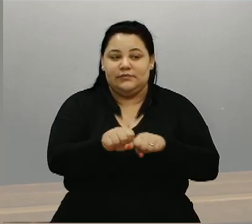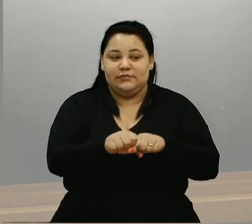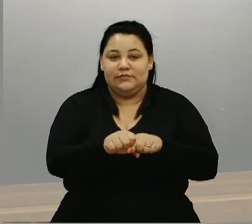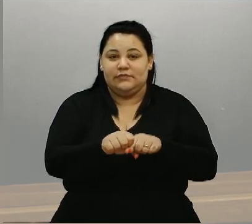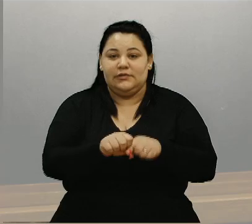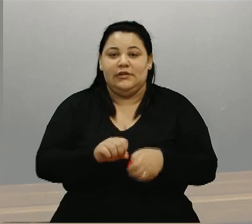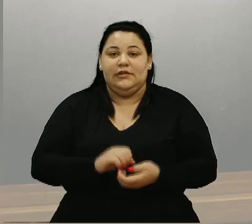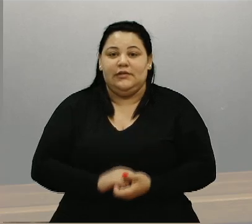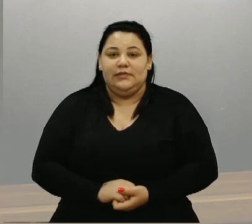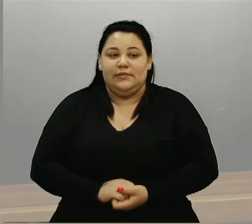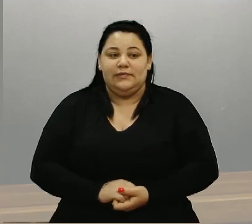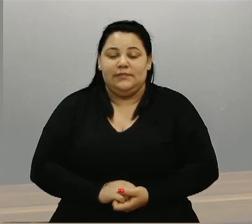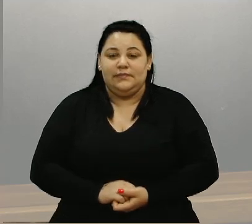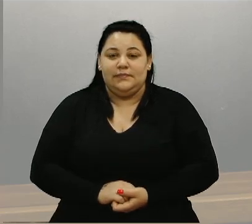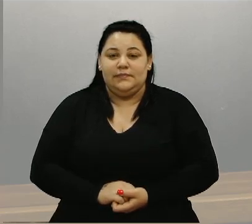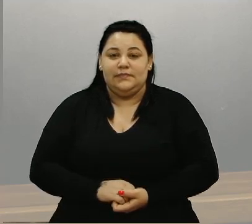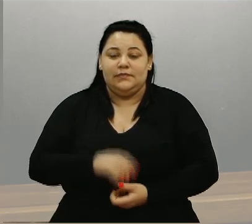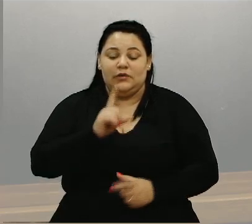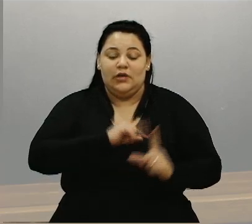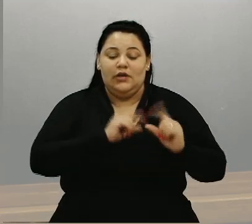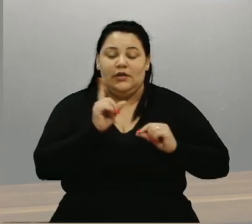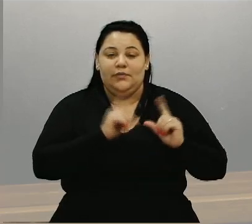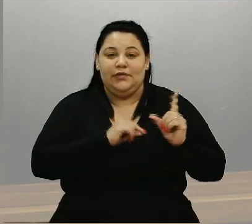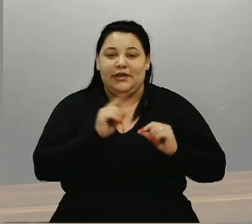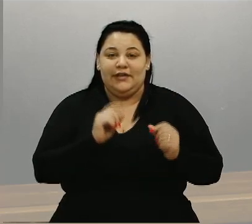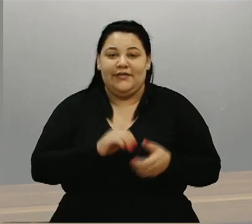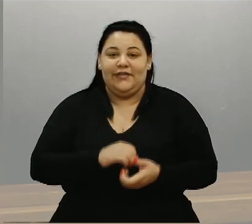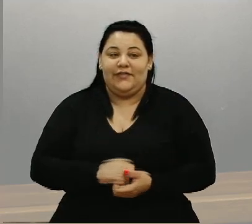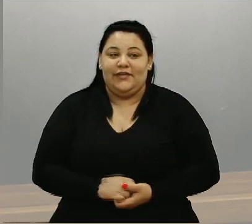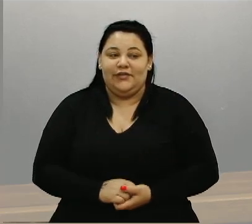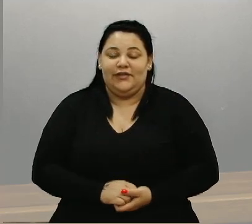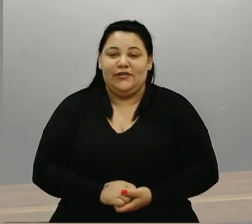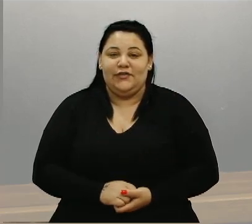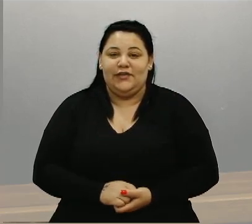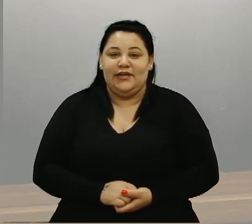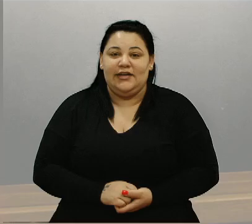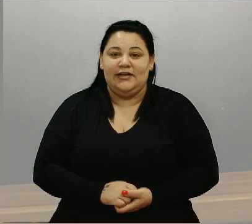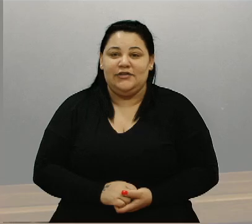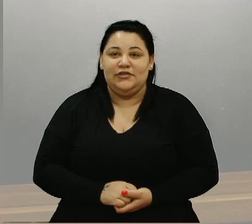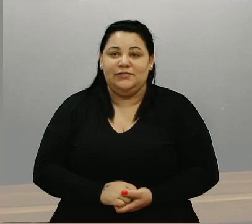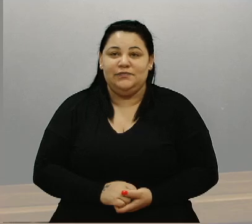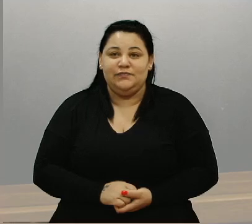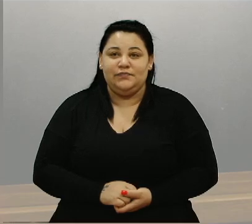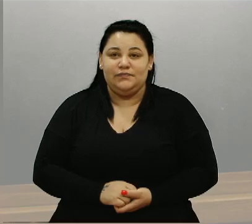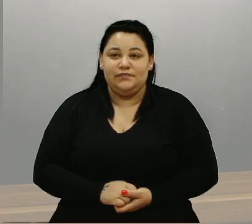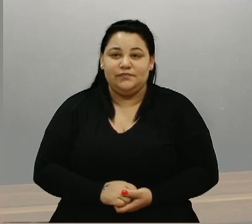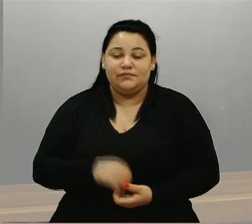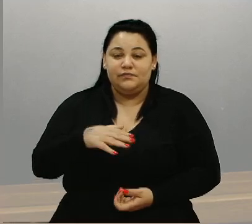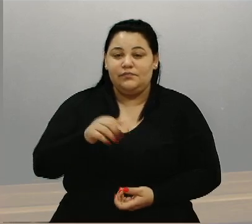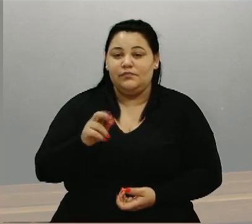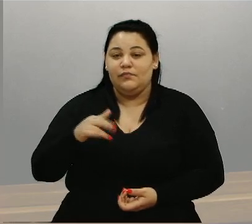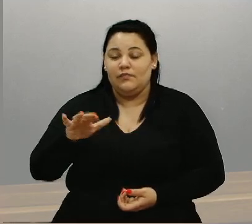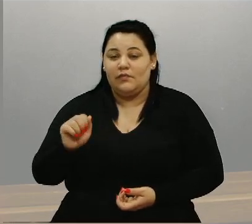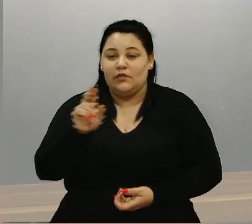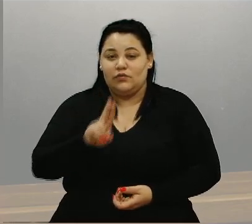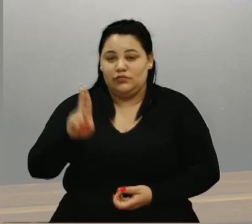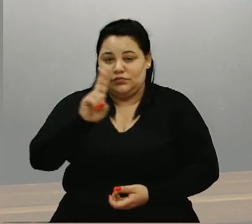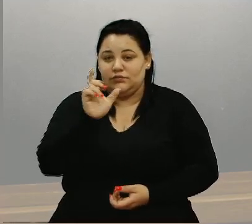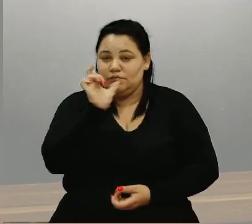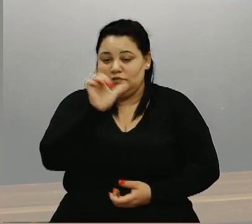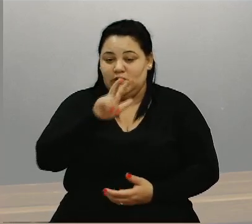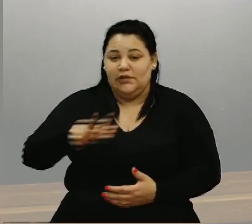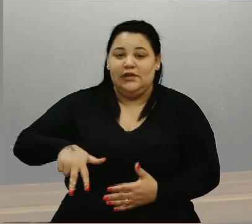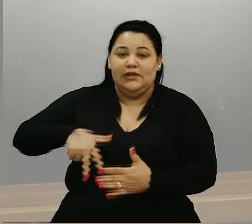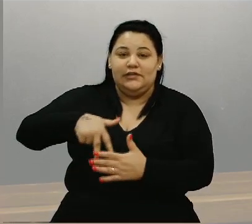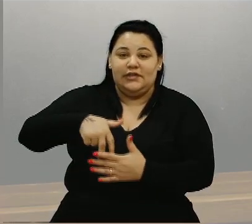Murialdo. Na oportunidade, a coordenadora Sheila Maria da Silva fará o uso da palavra com o intuito